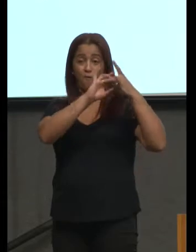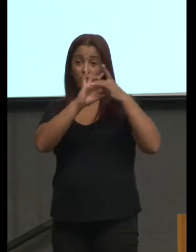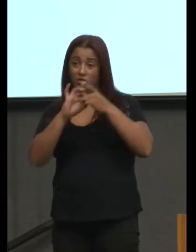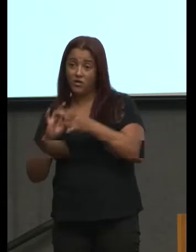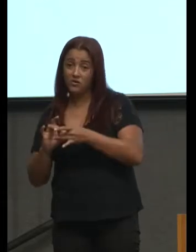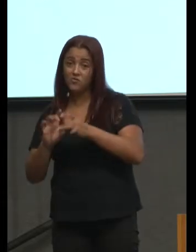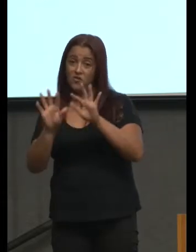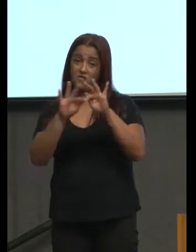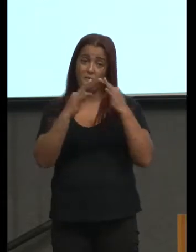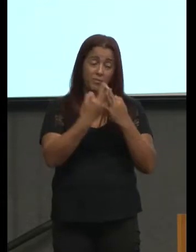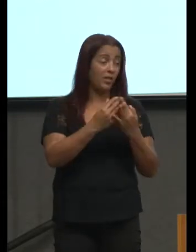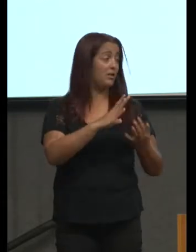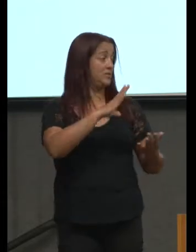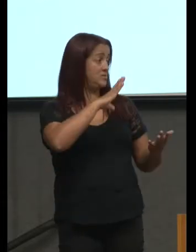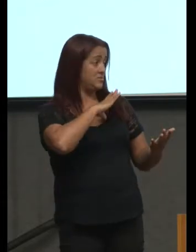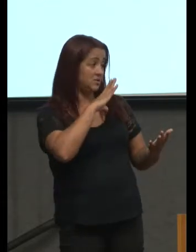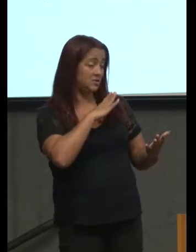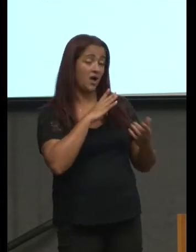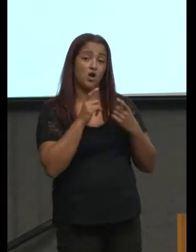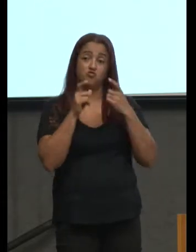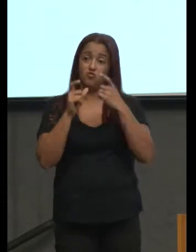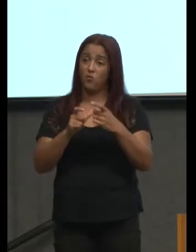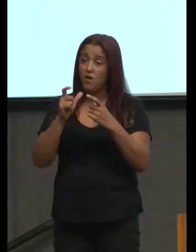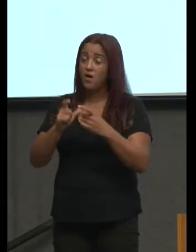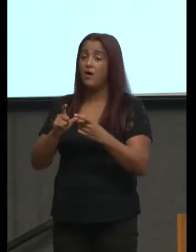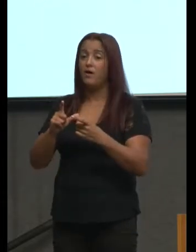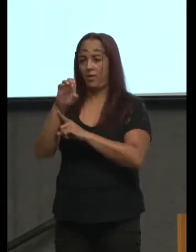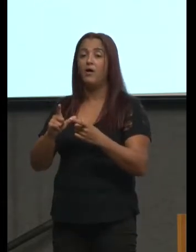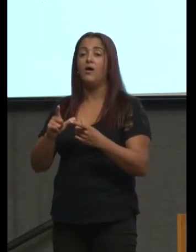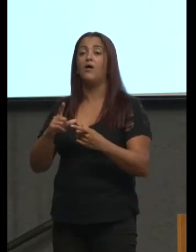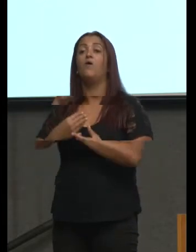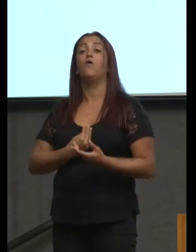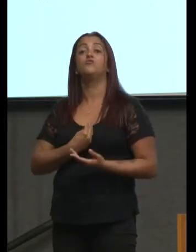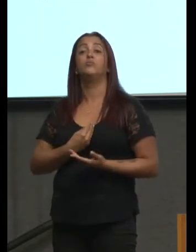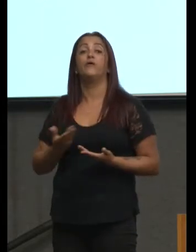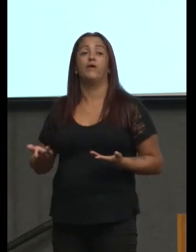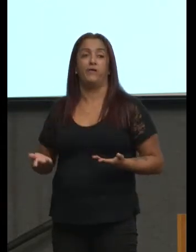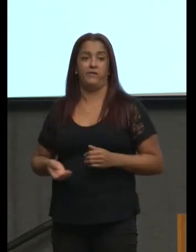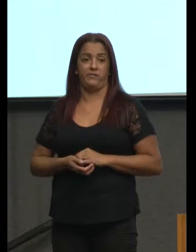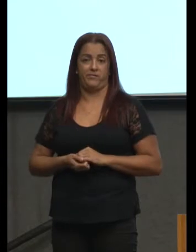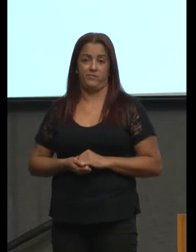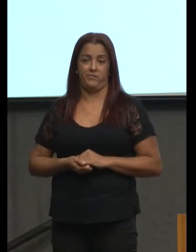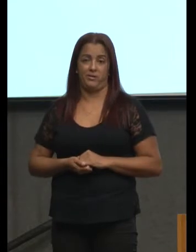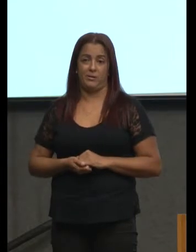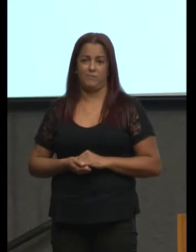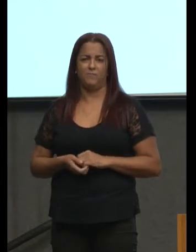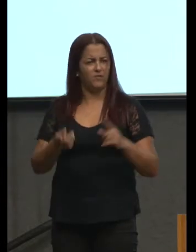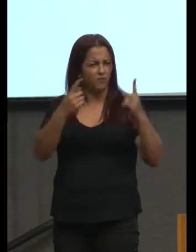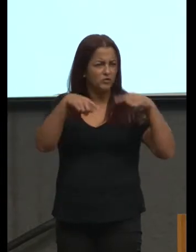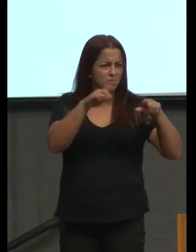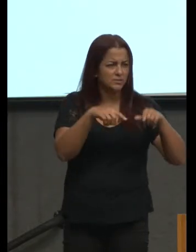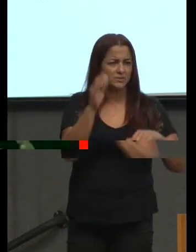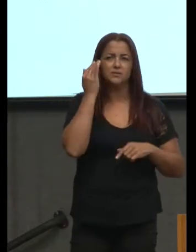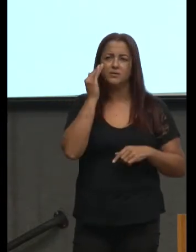cidade do lugar onde ela mora vocês me entendem gente quer dizer esse olhar que